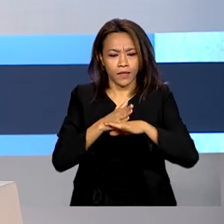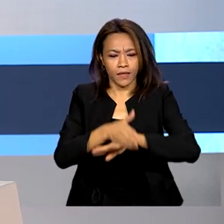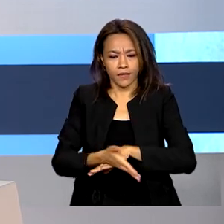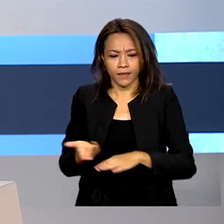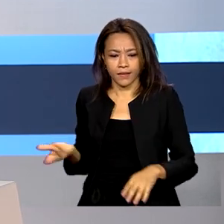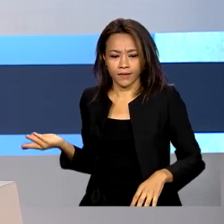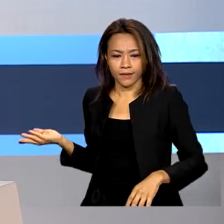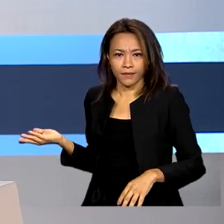barra Inep.